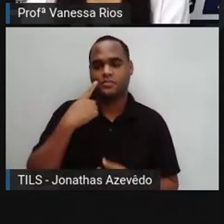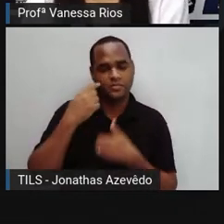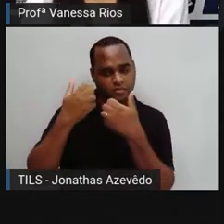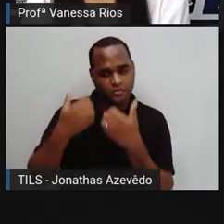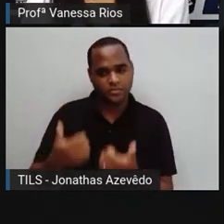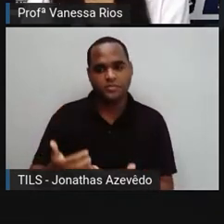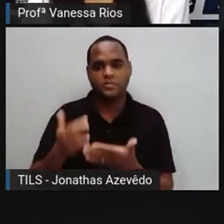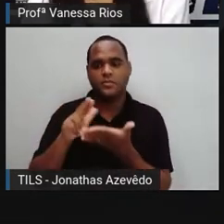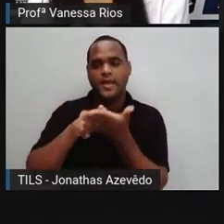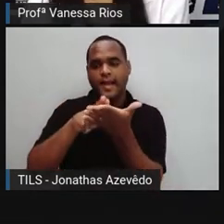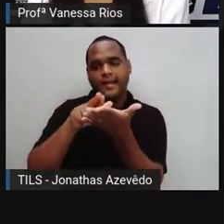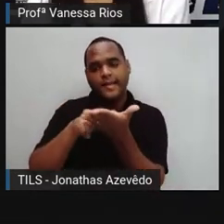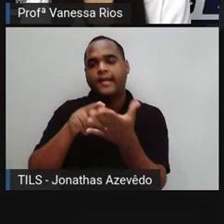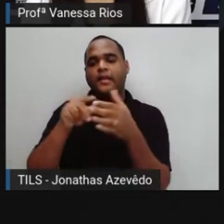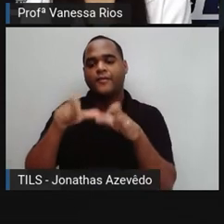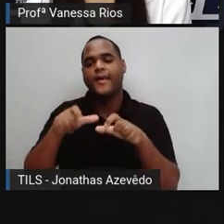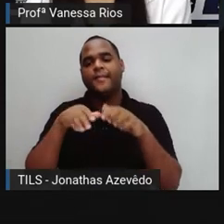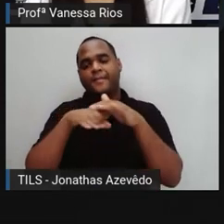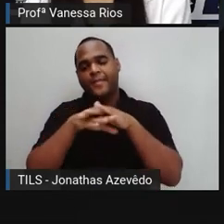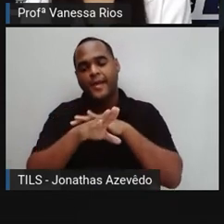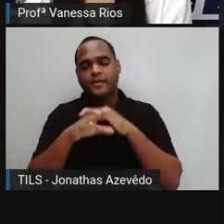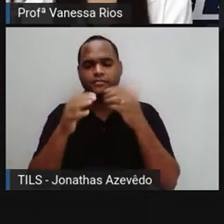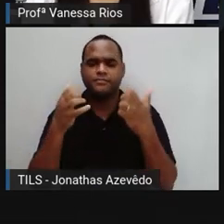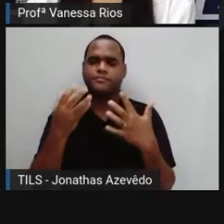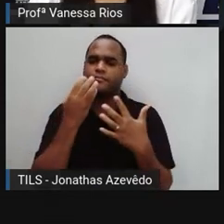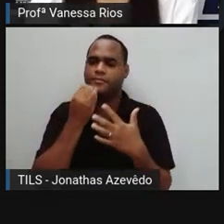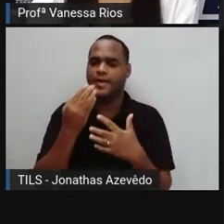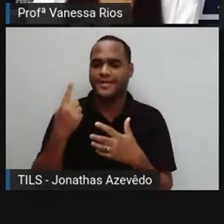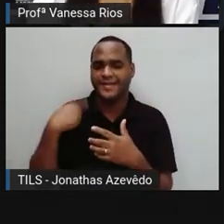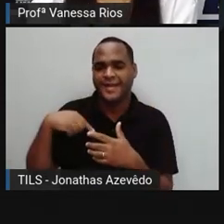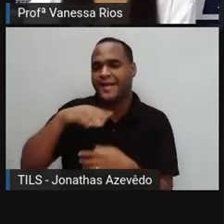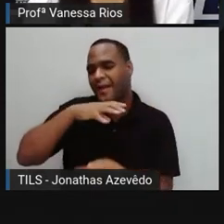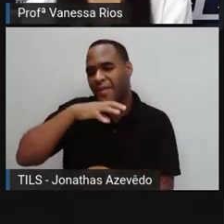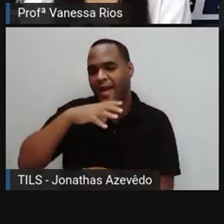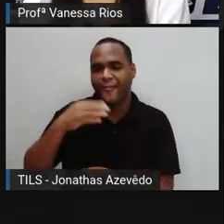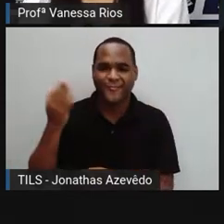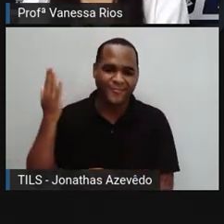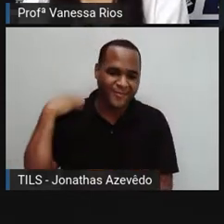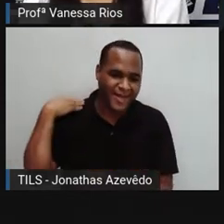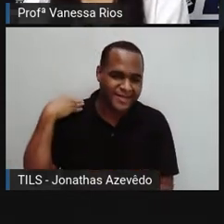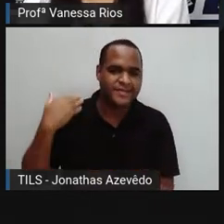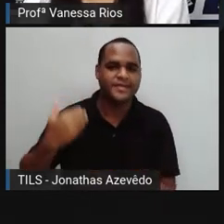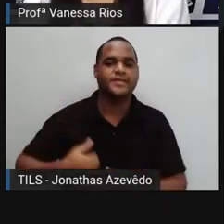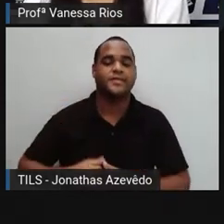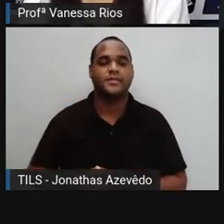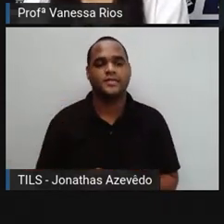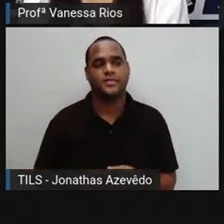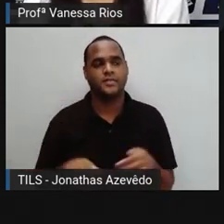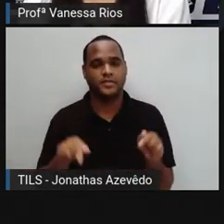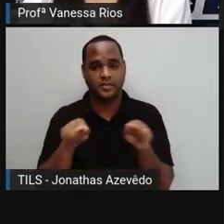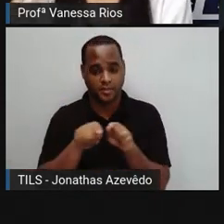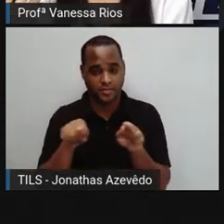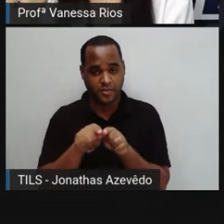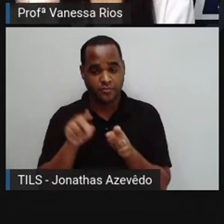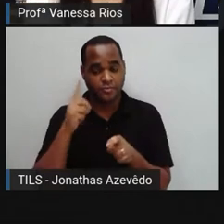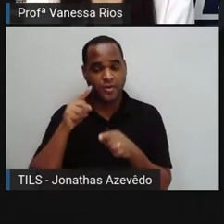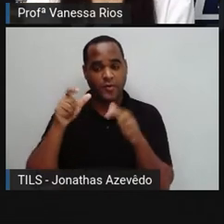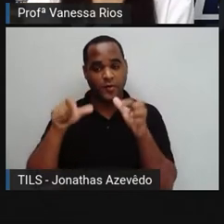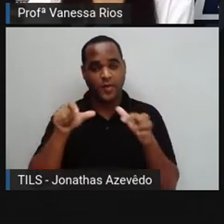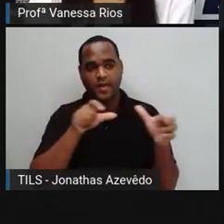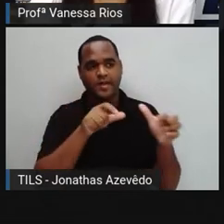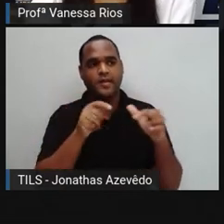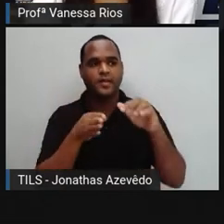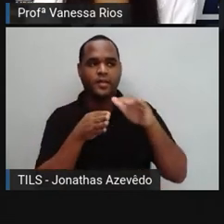né? Levando essas cartas aí no lombo de animais. Dependendo da localização, vieram aí também a